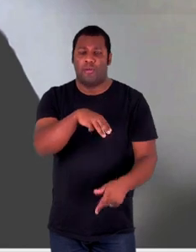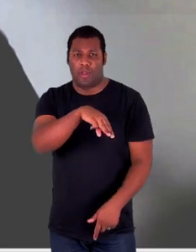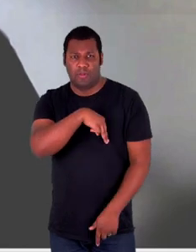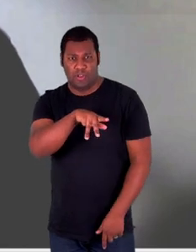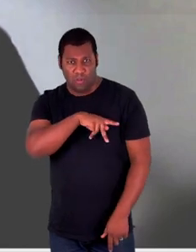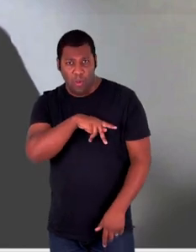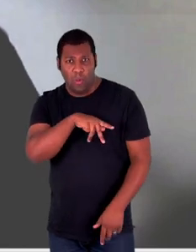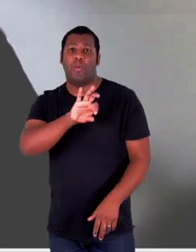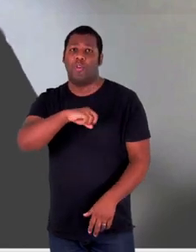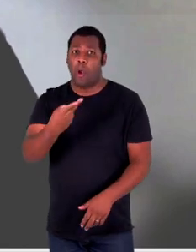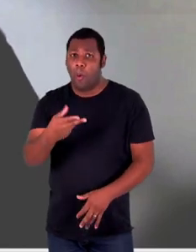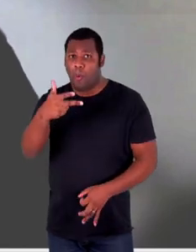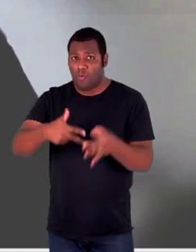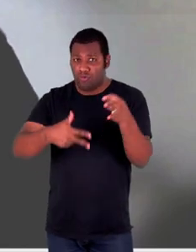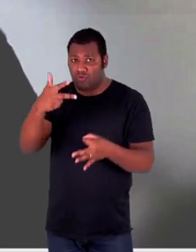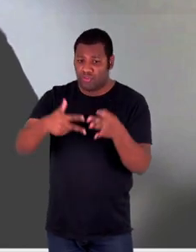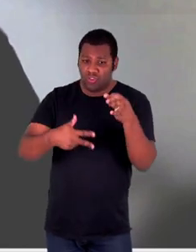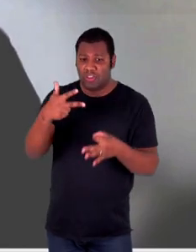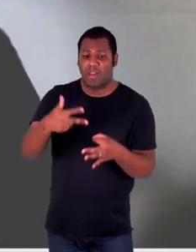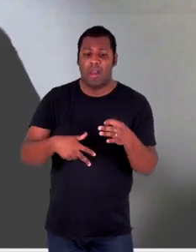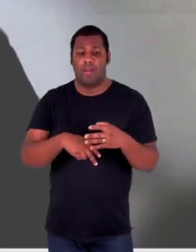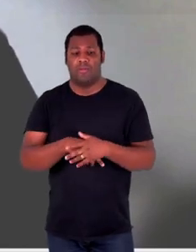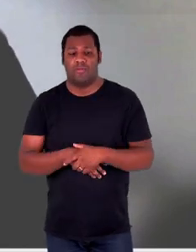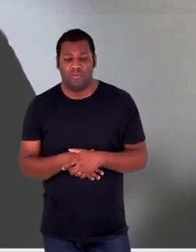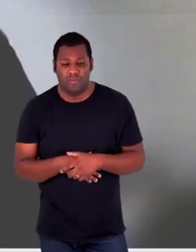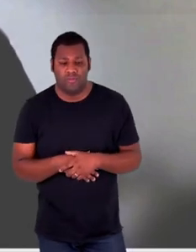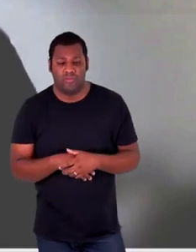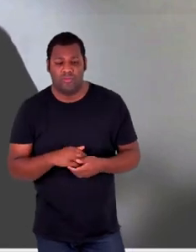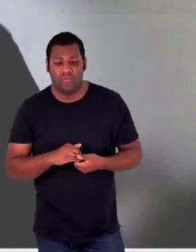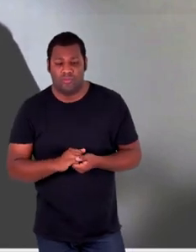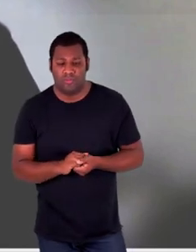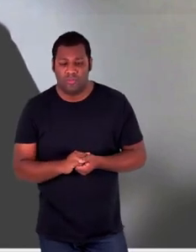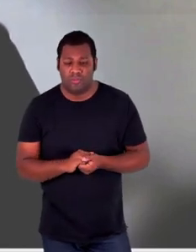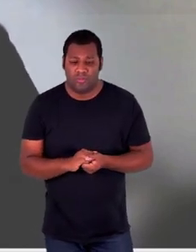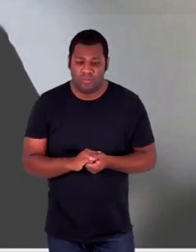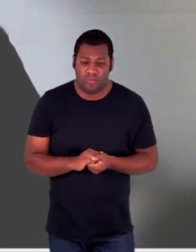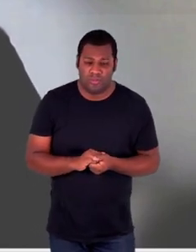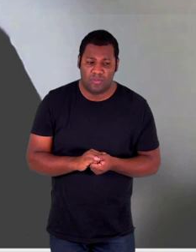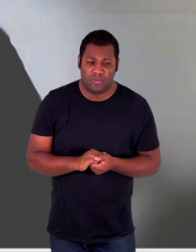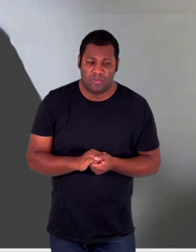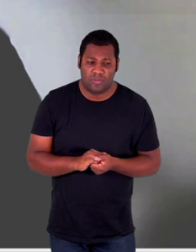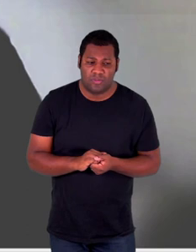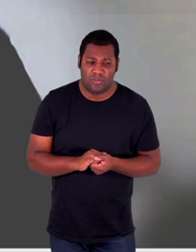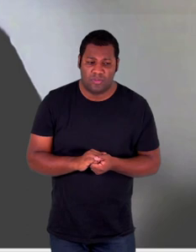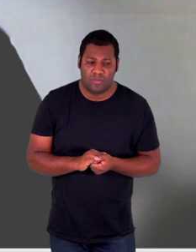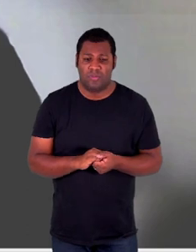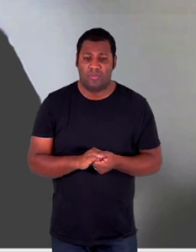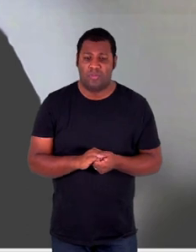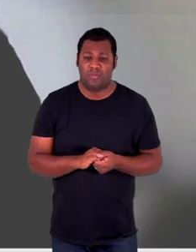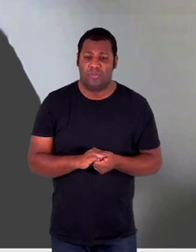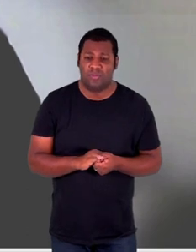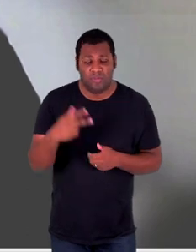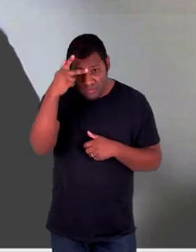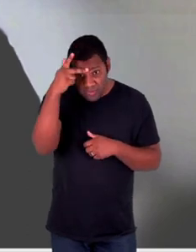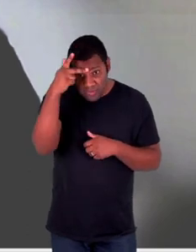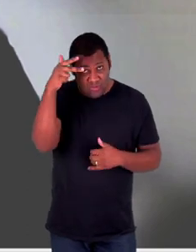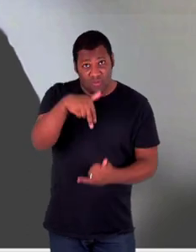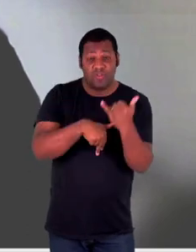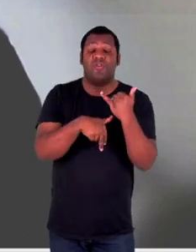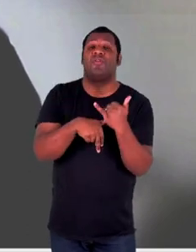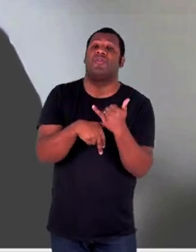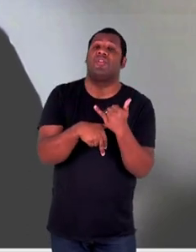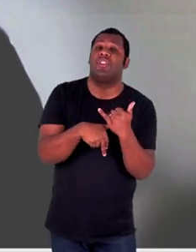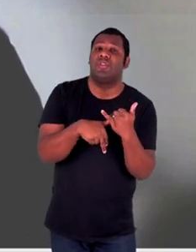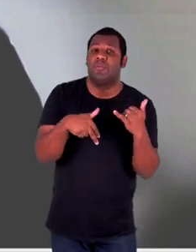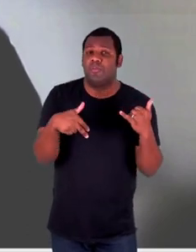Judiciário num processo nominado num caso específico. E o que vai acontecer aqui em relação a essas vítimas de conflitos armados e guerras